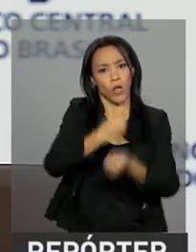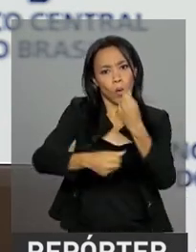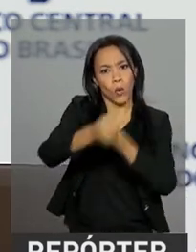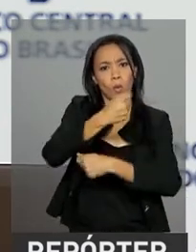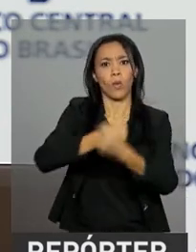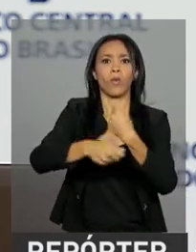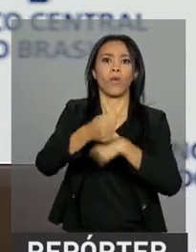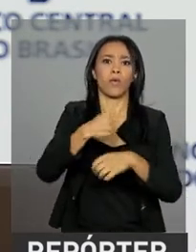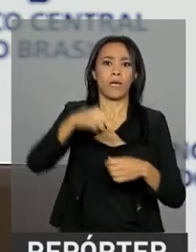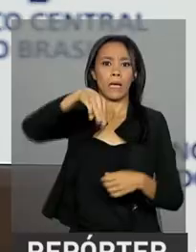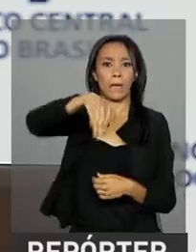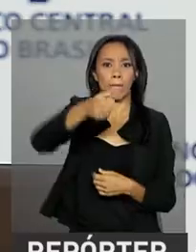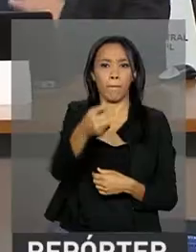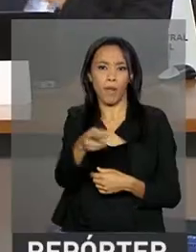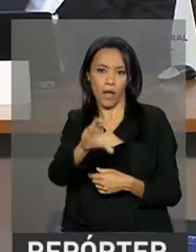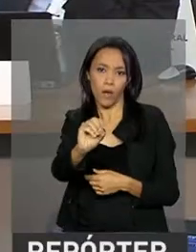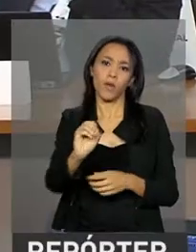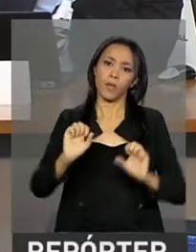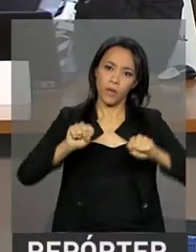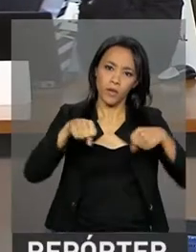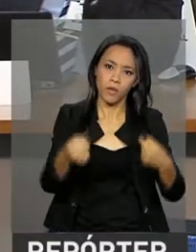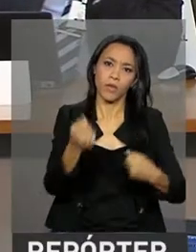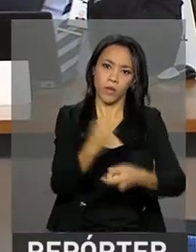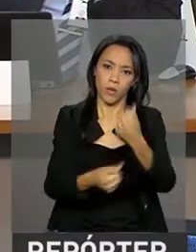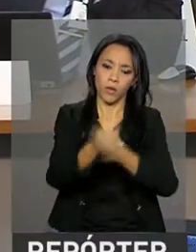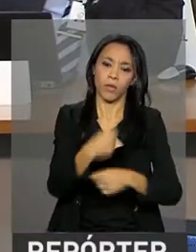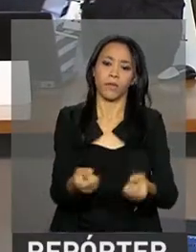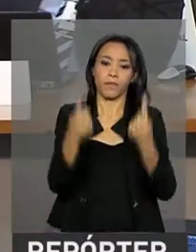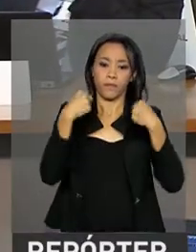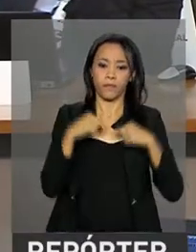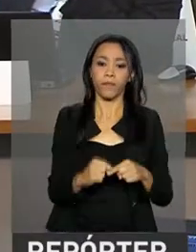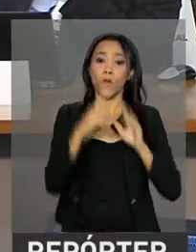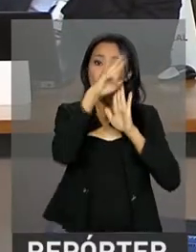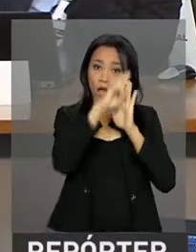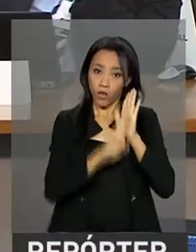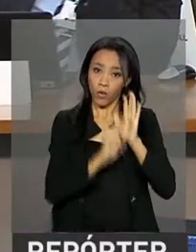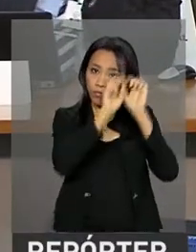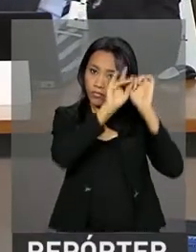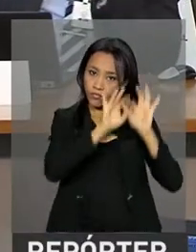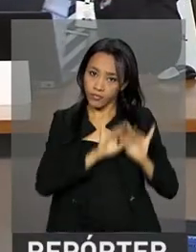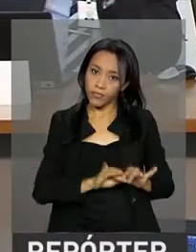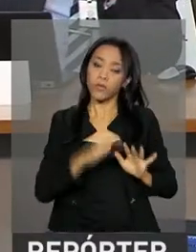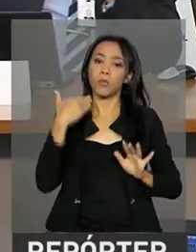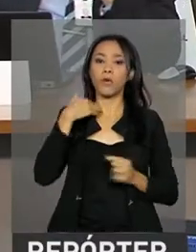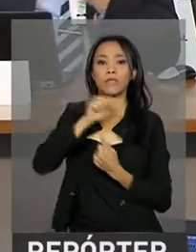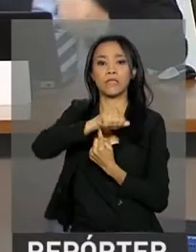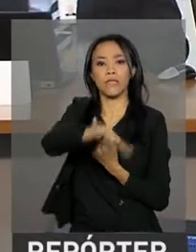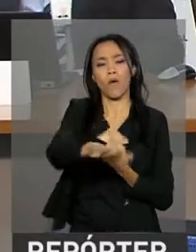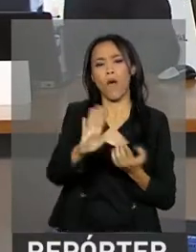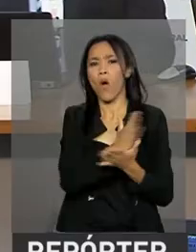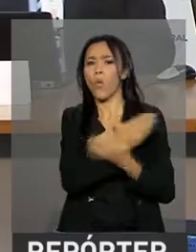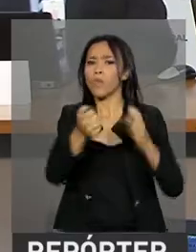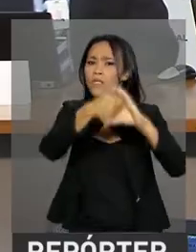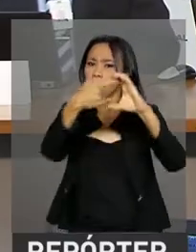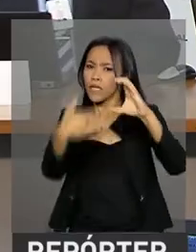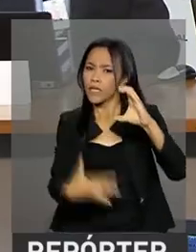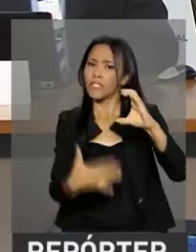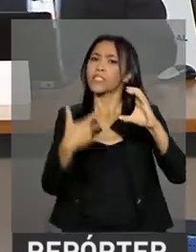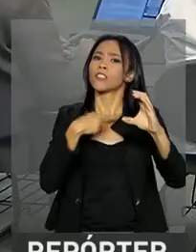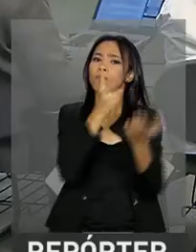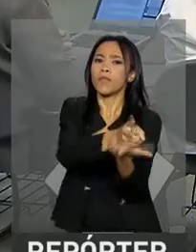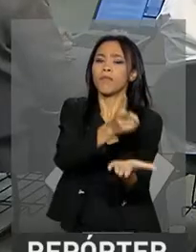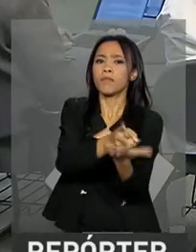numa retomada da economia. Segundo o relatório do Banco Central, algumas características garantem a força do sistema